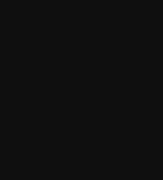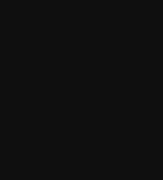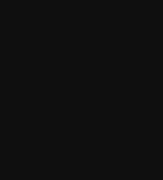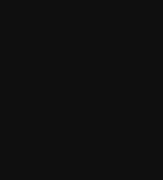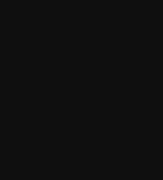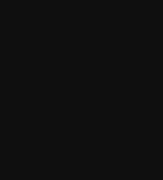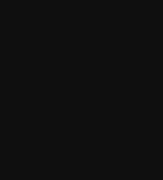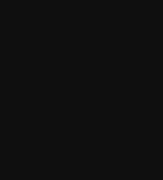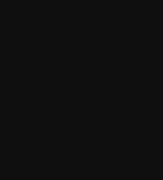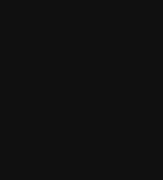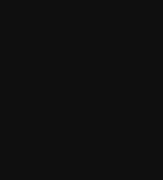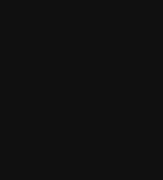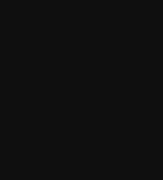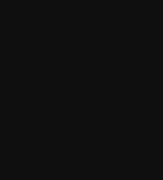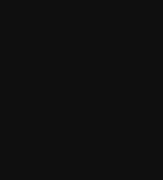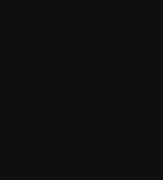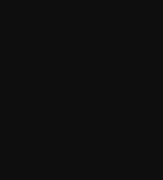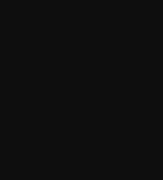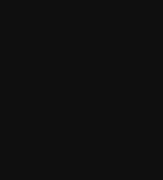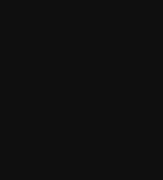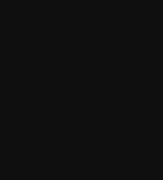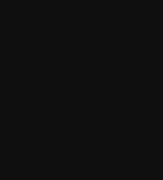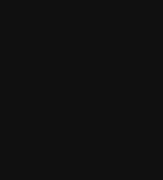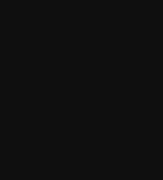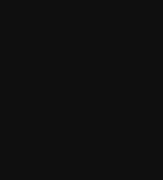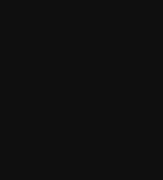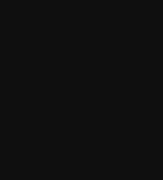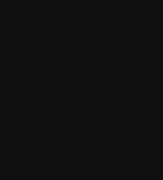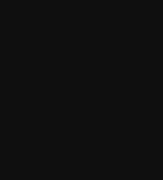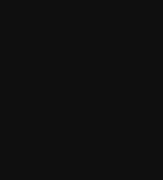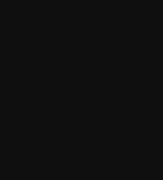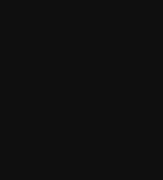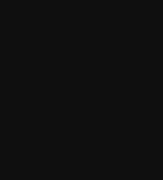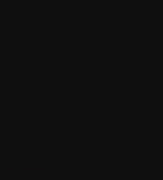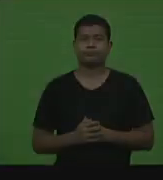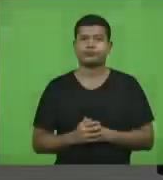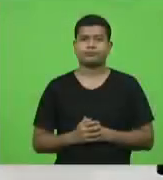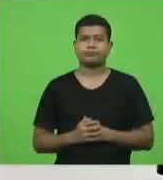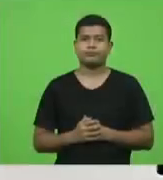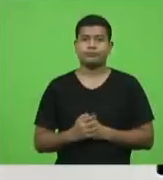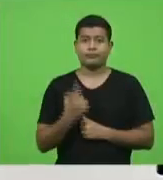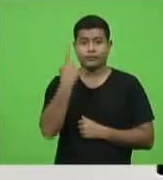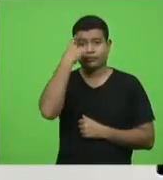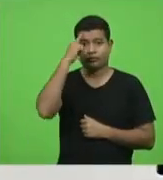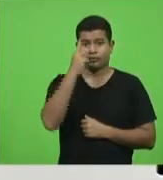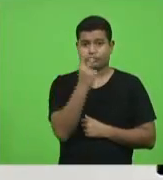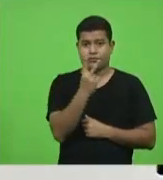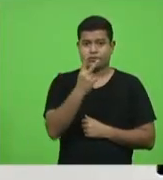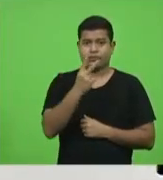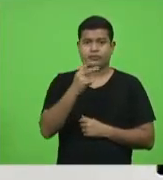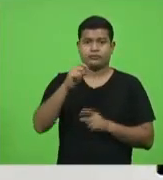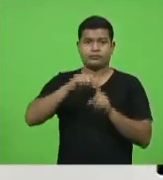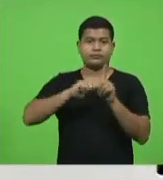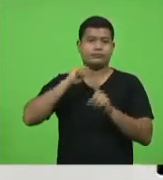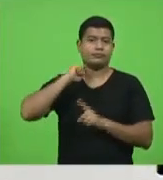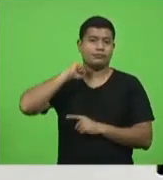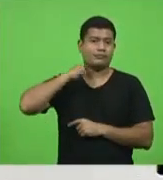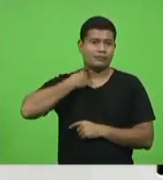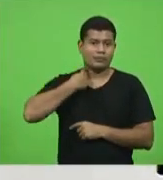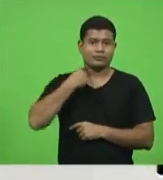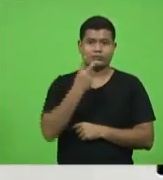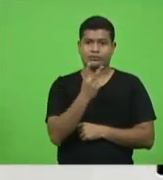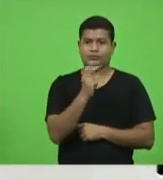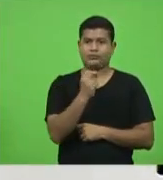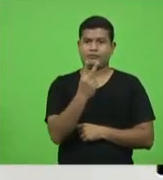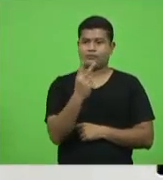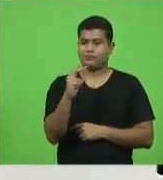aqui tem café no bulo e eu não vou me calar dois de maio de dois mil e vinte dois de maio de